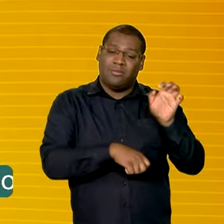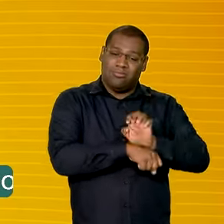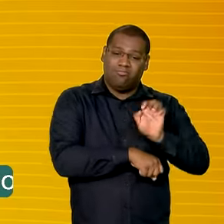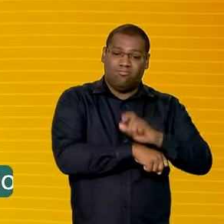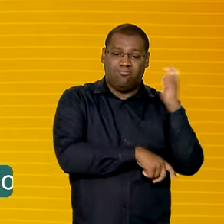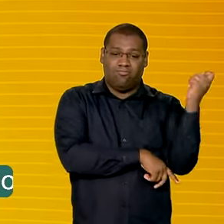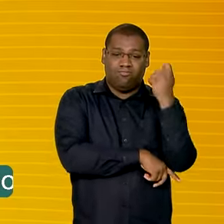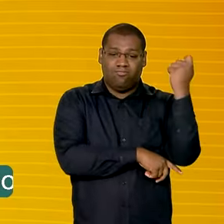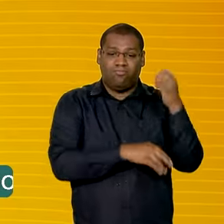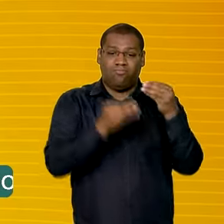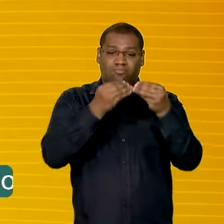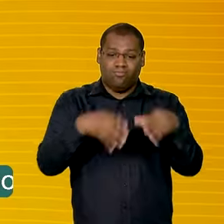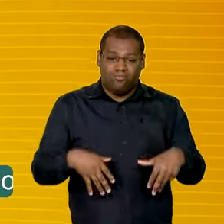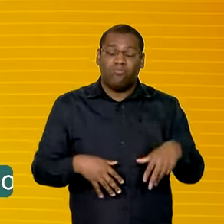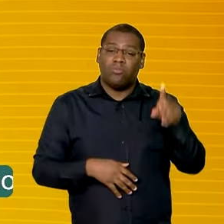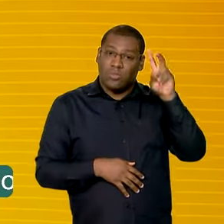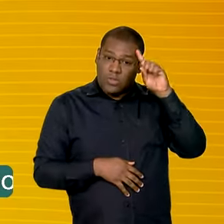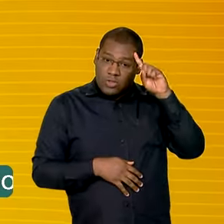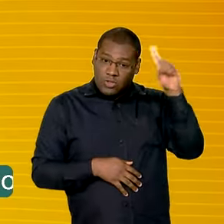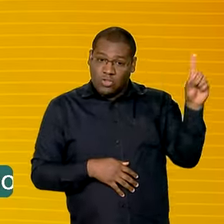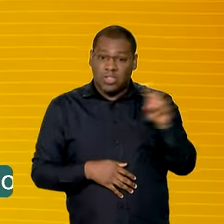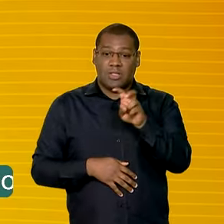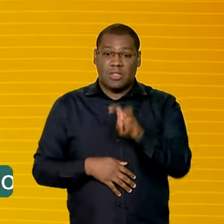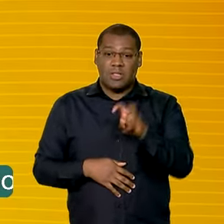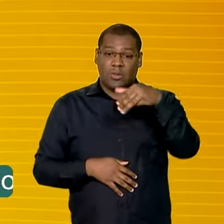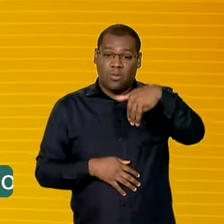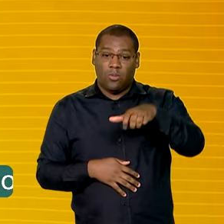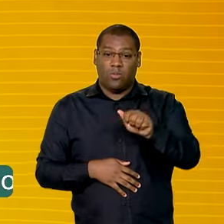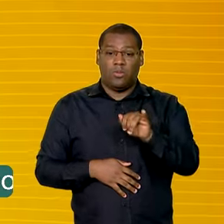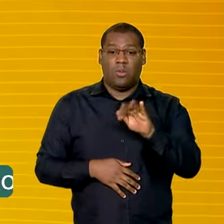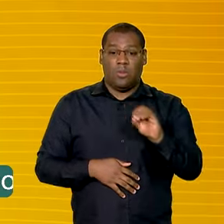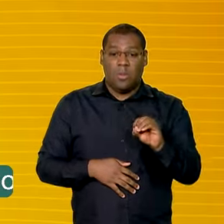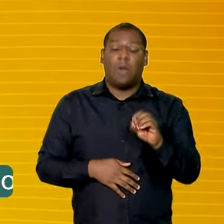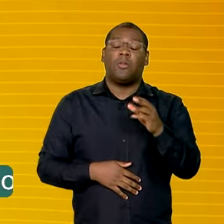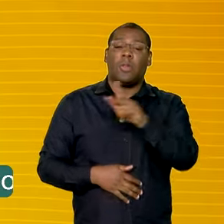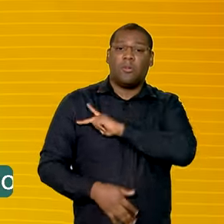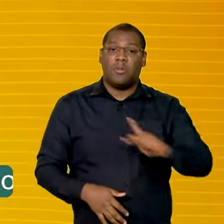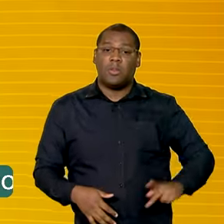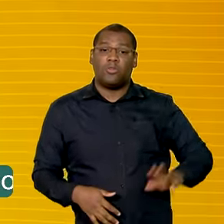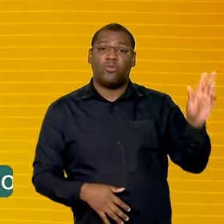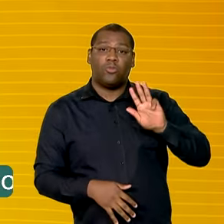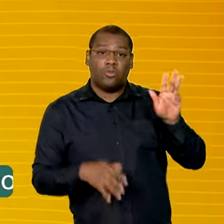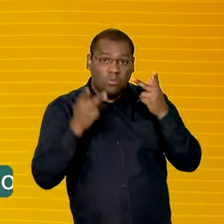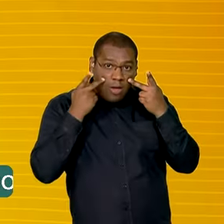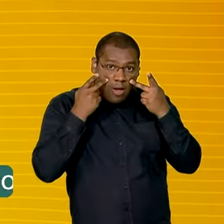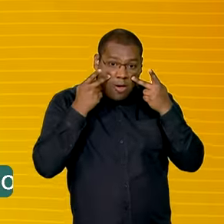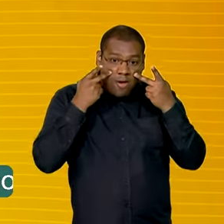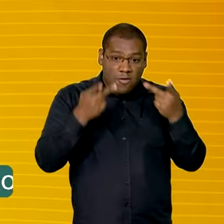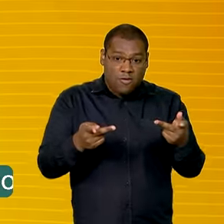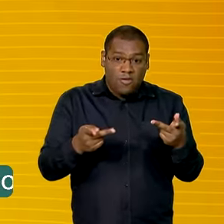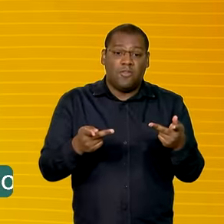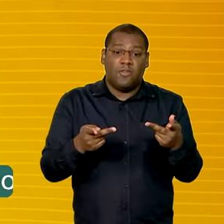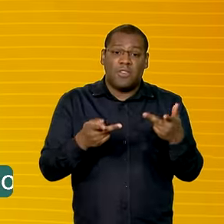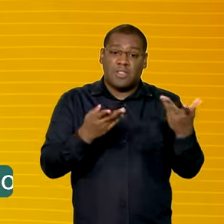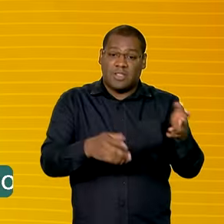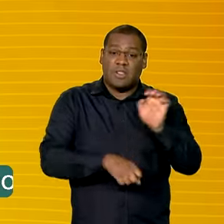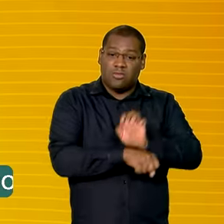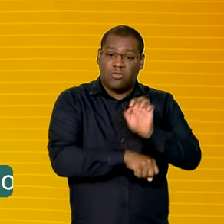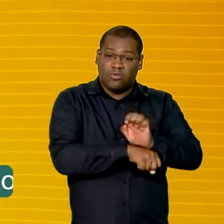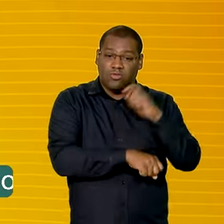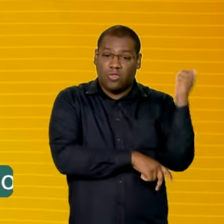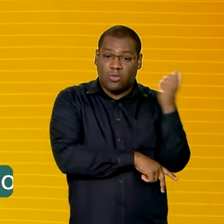inclusive, o presidente Lula voltou a visitar a região para acompanhar de perto as ações de socorro à